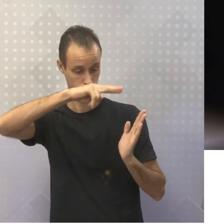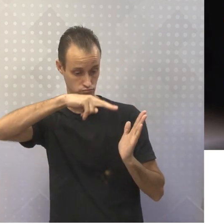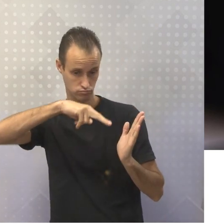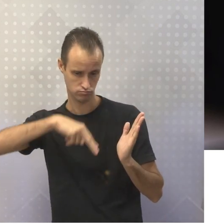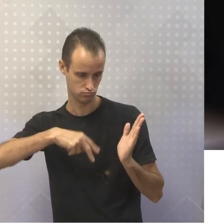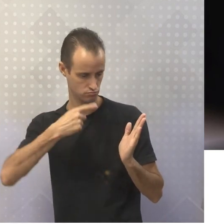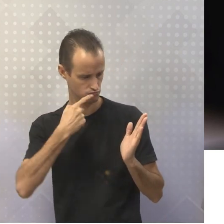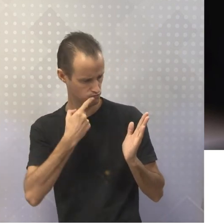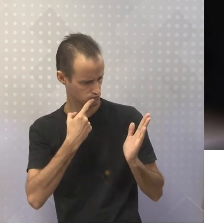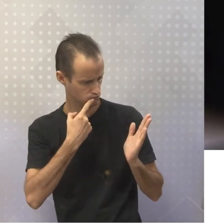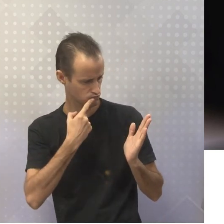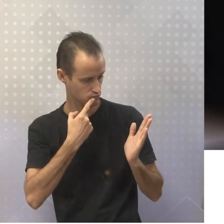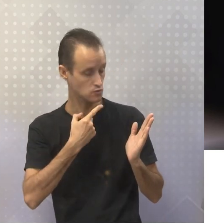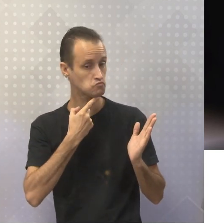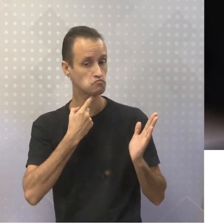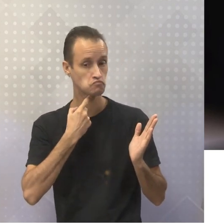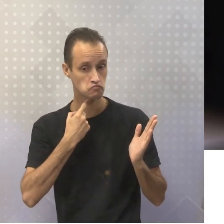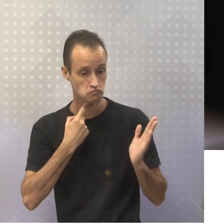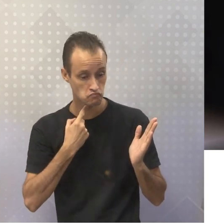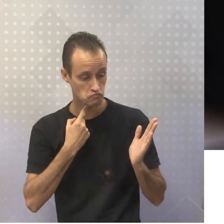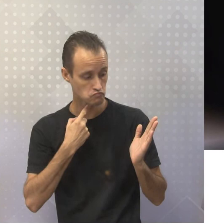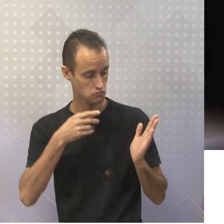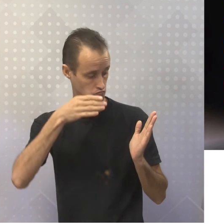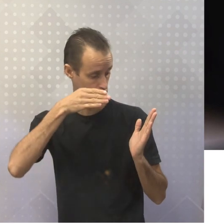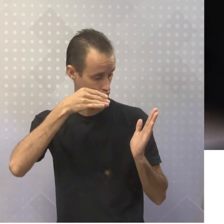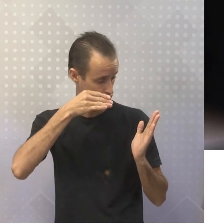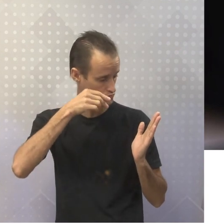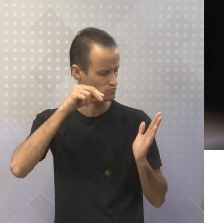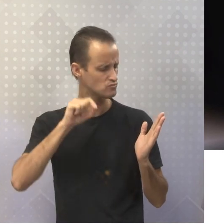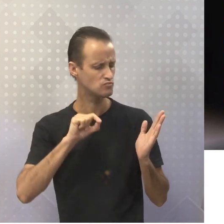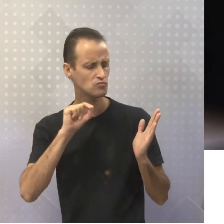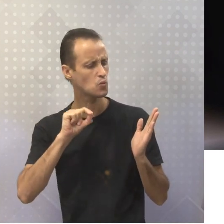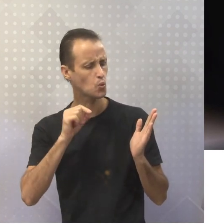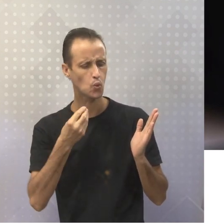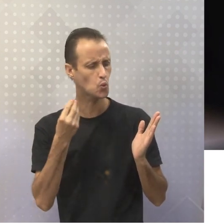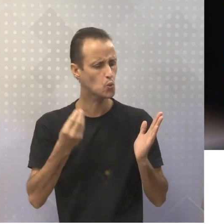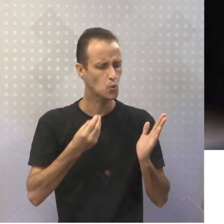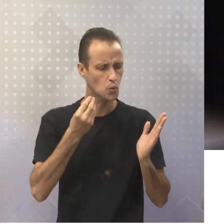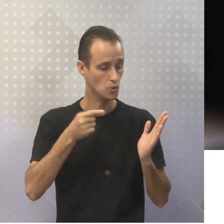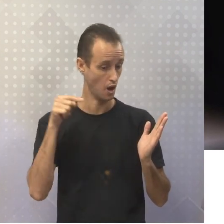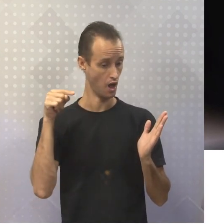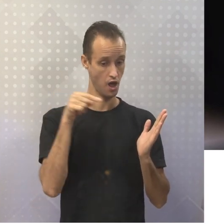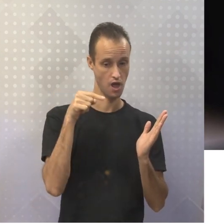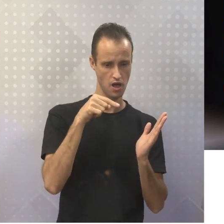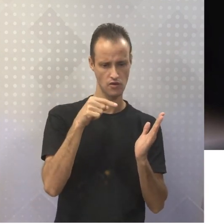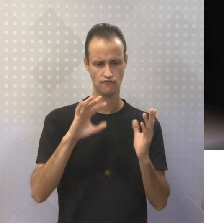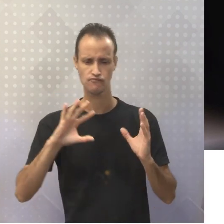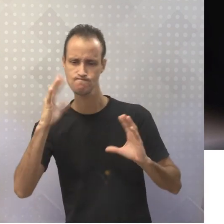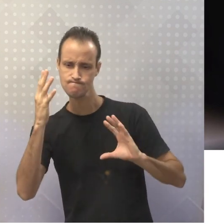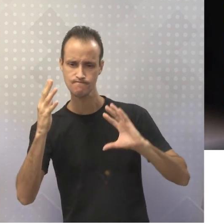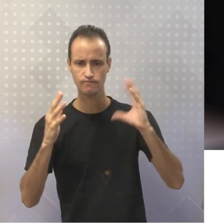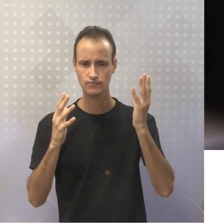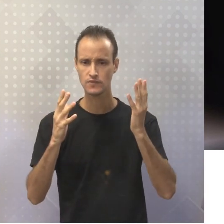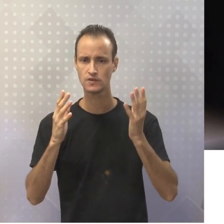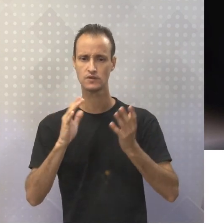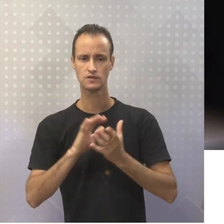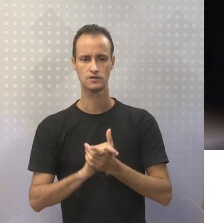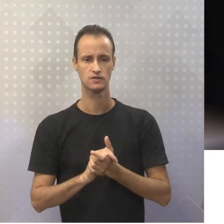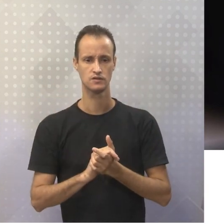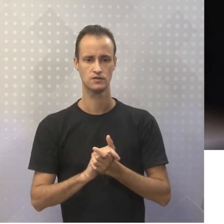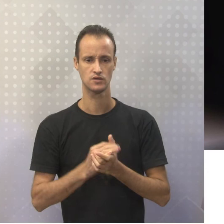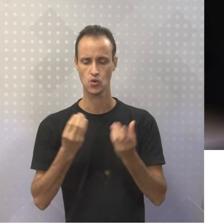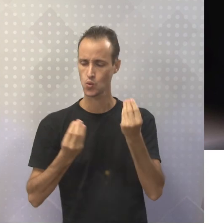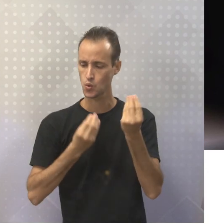né, a vontade de saber como isso vai acontecer, né? Como essa